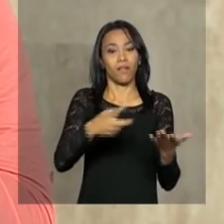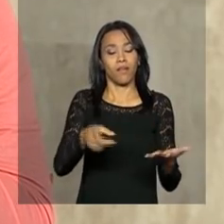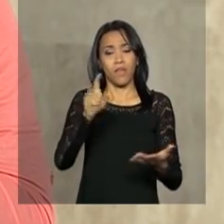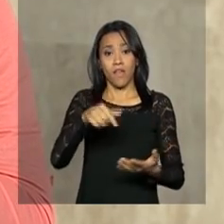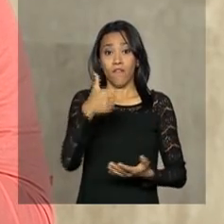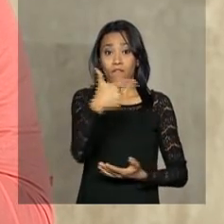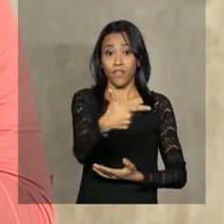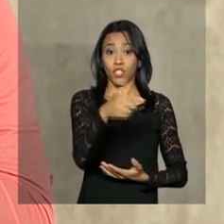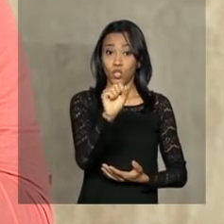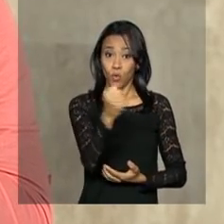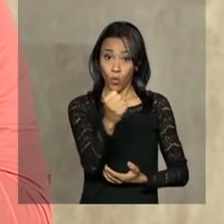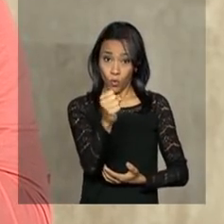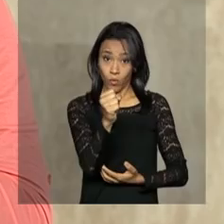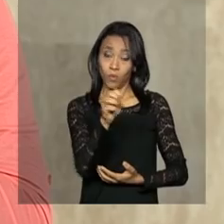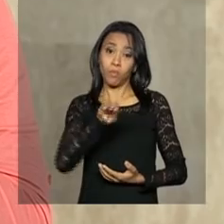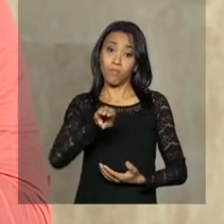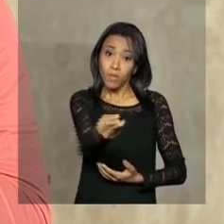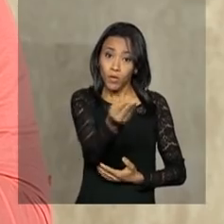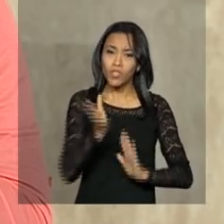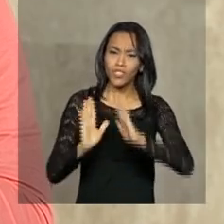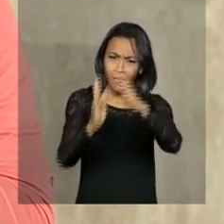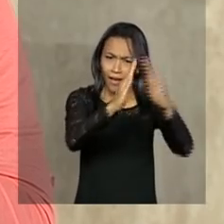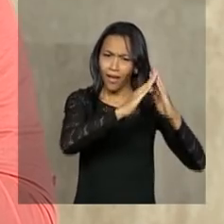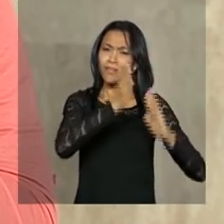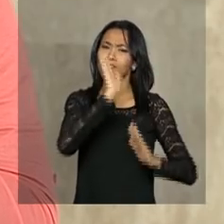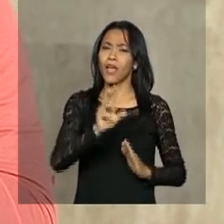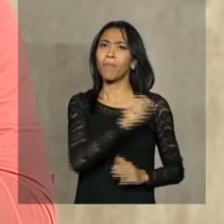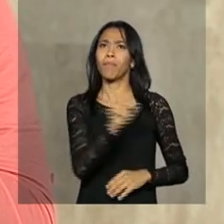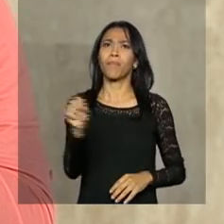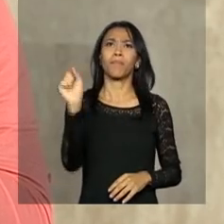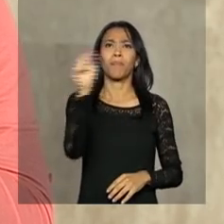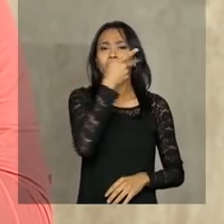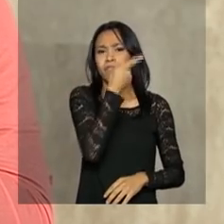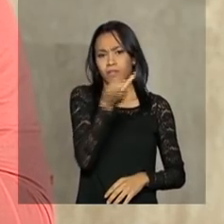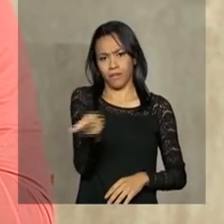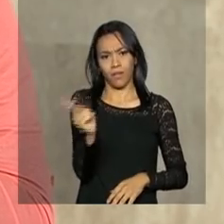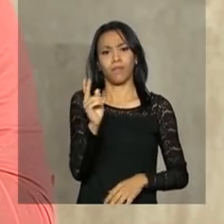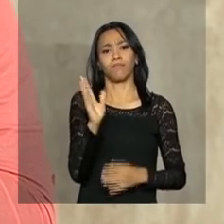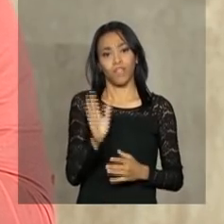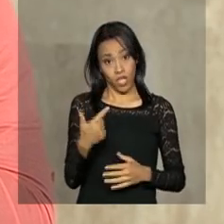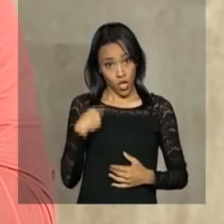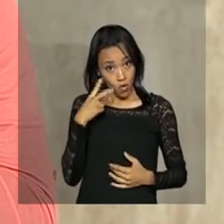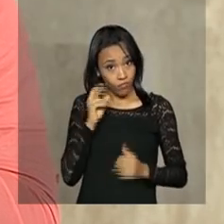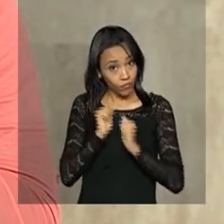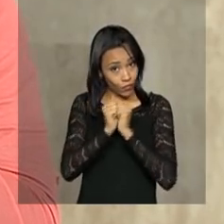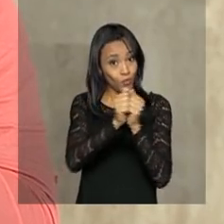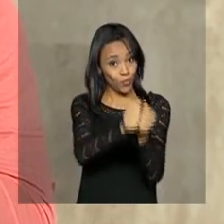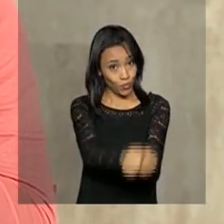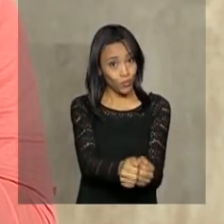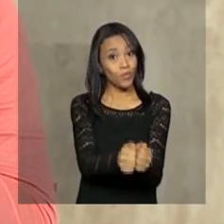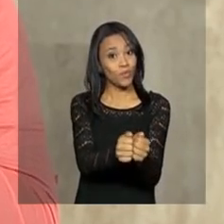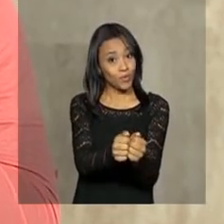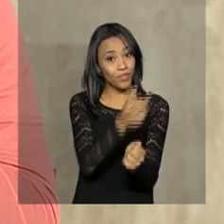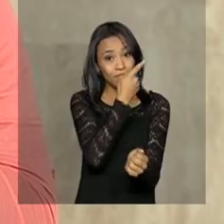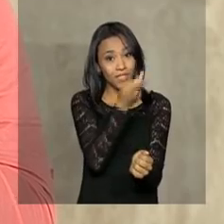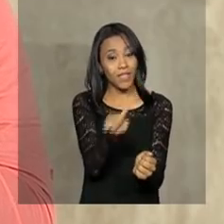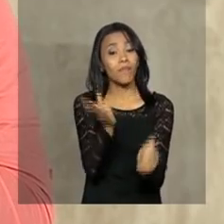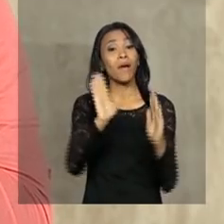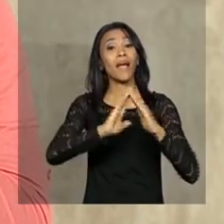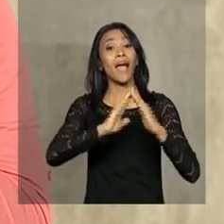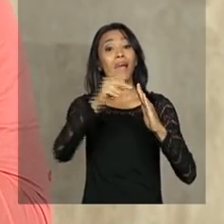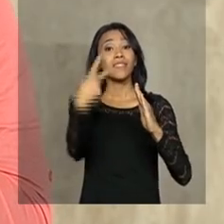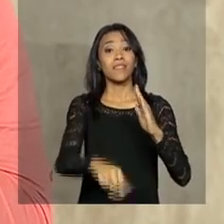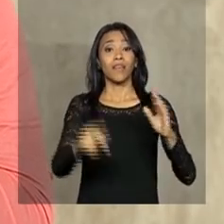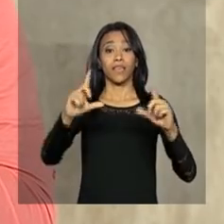milhões de imóveis foram visitados em todo o país. E eu acompanhei o mutirão de visitas a casas